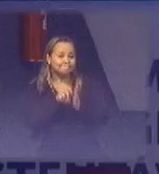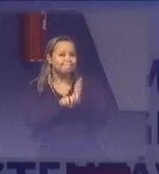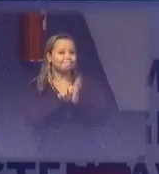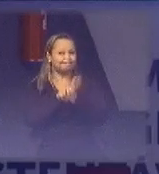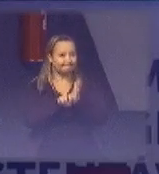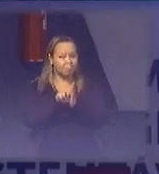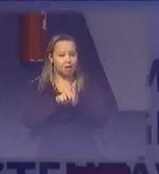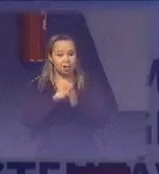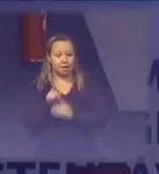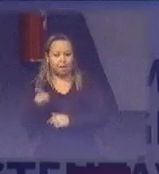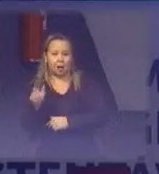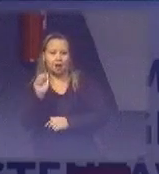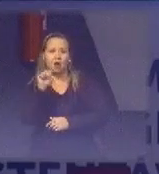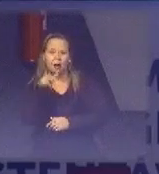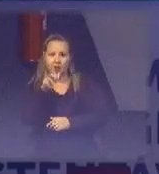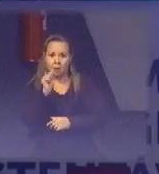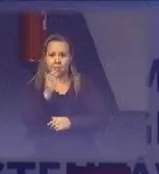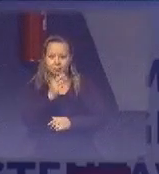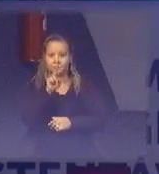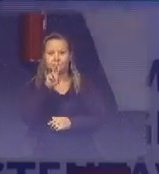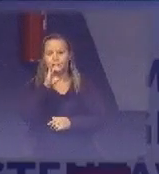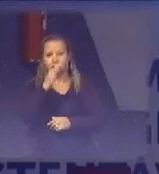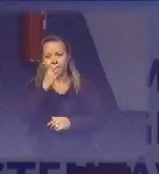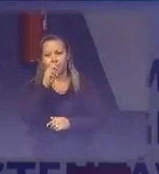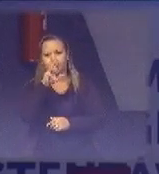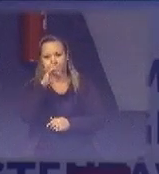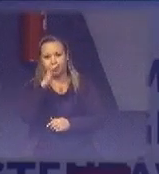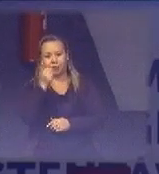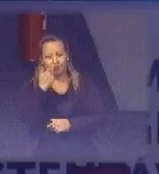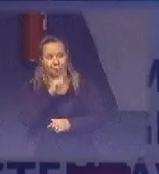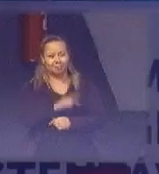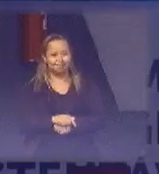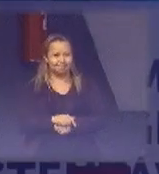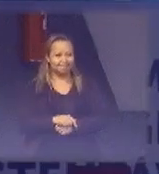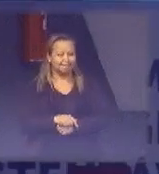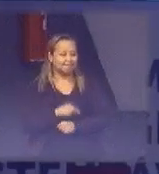isso, realmente, ficamos muito felizes, e nem precisa dizer como é que ela reagiu.